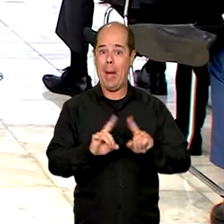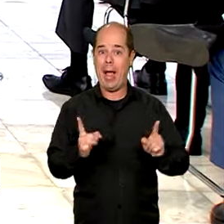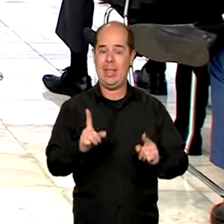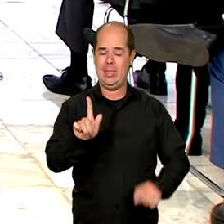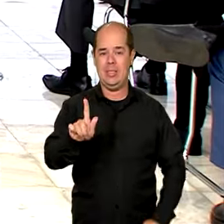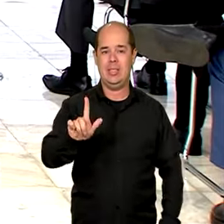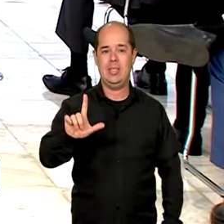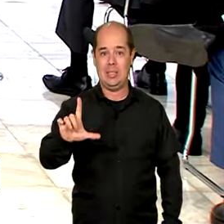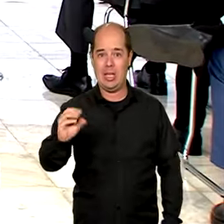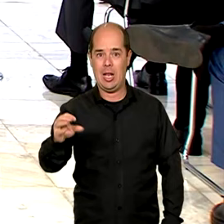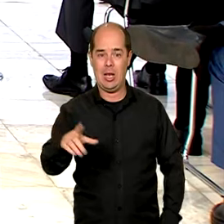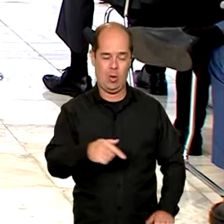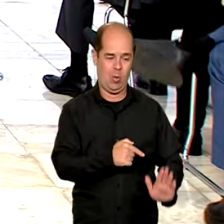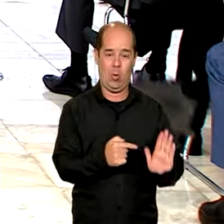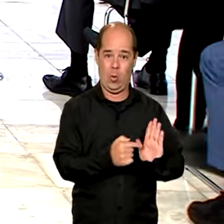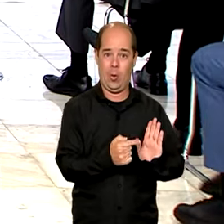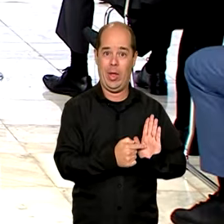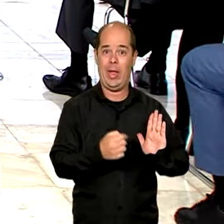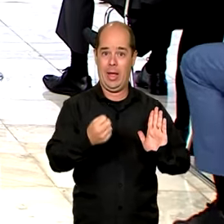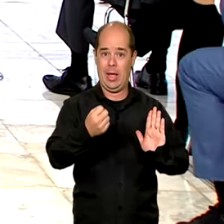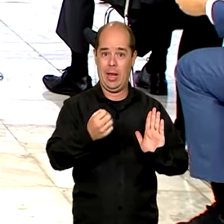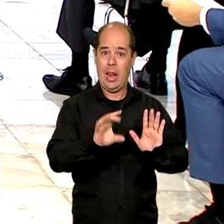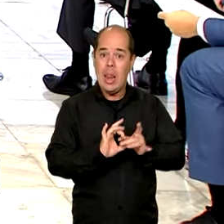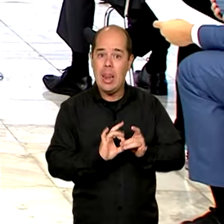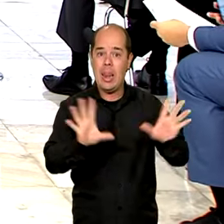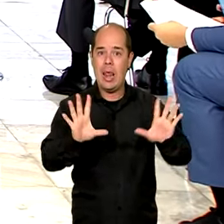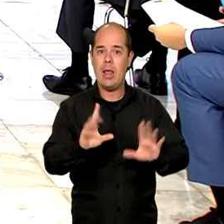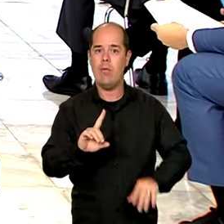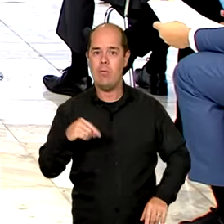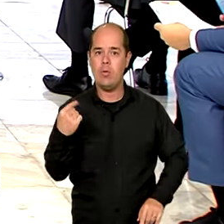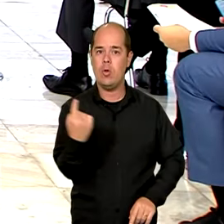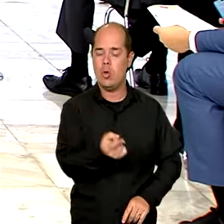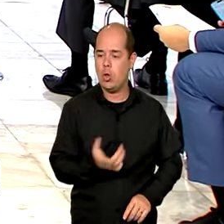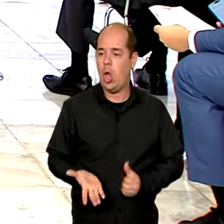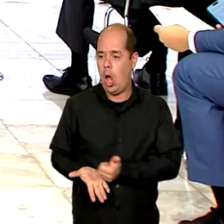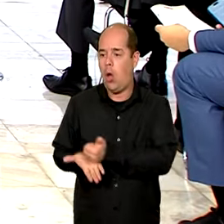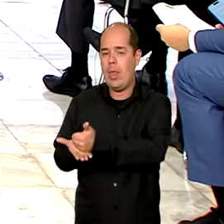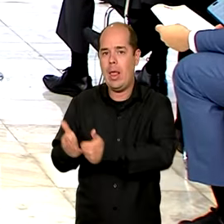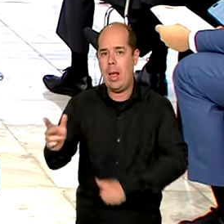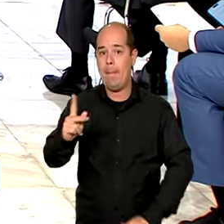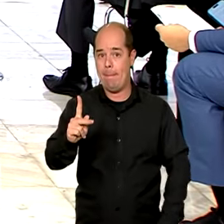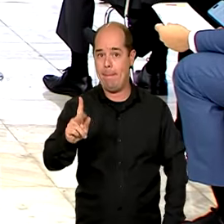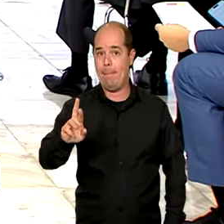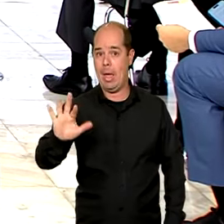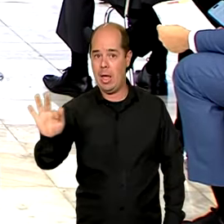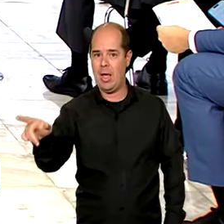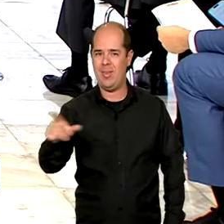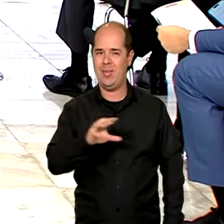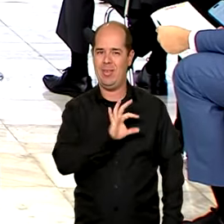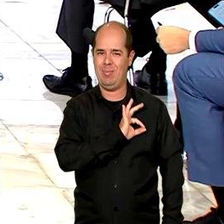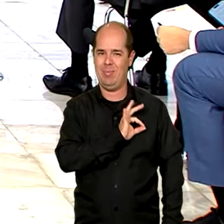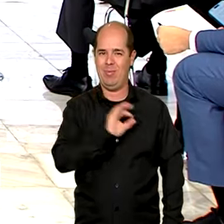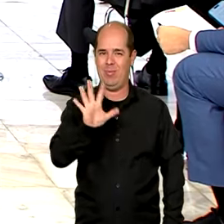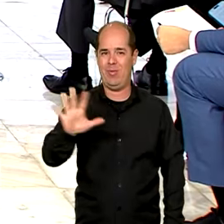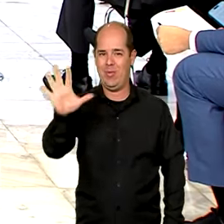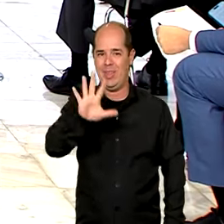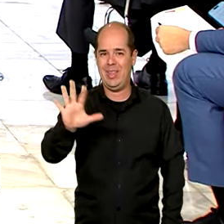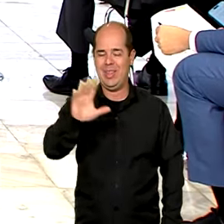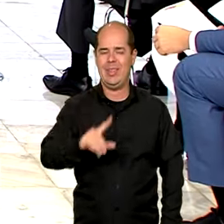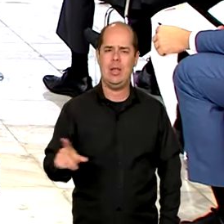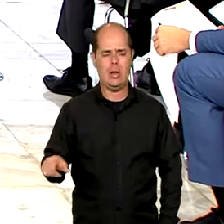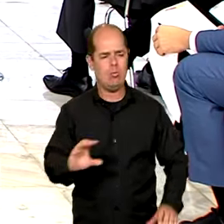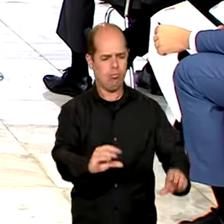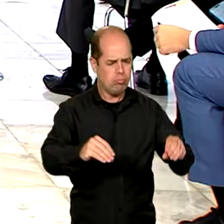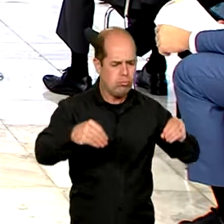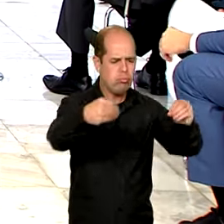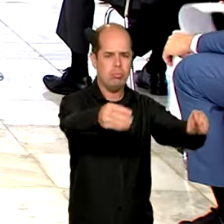poder ajudar a Polícia Federal, porque essa é uma obrigação dela. completando a operação, detectou que há um ilícito aí, abre a bagagem,